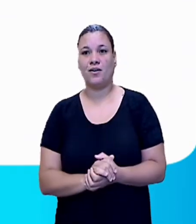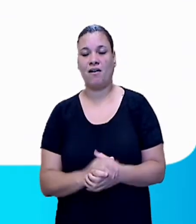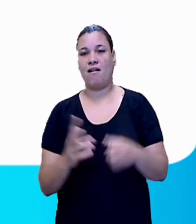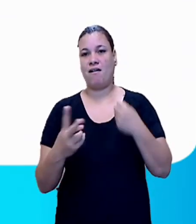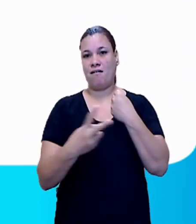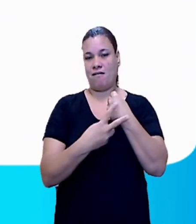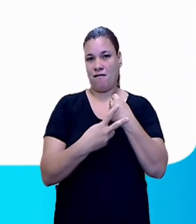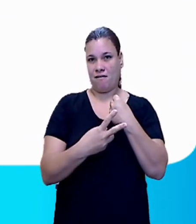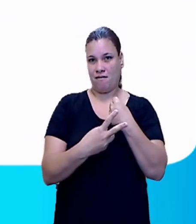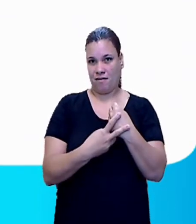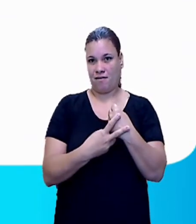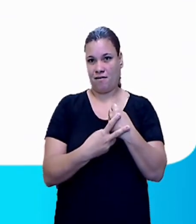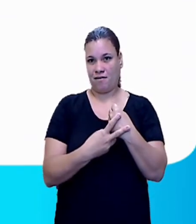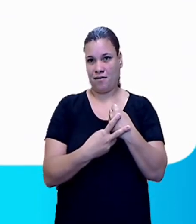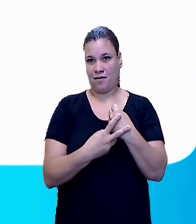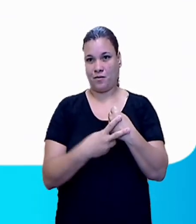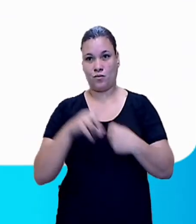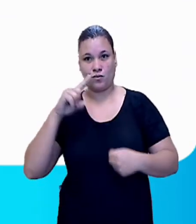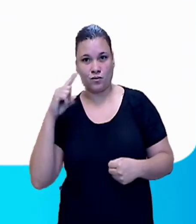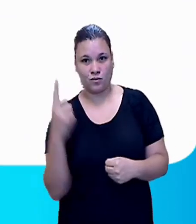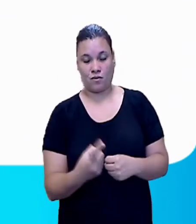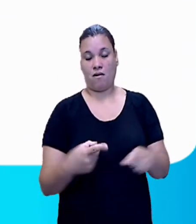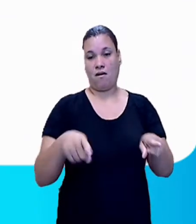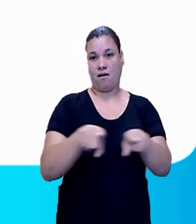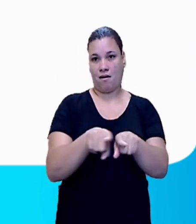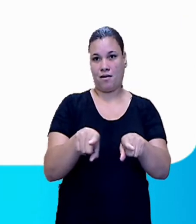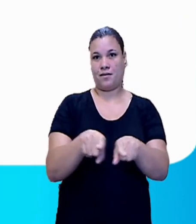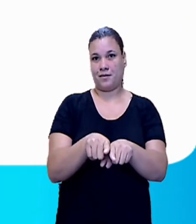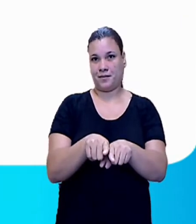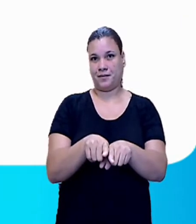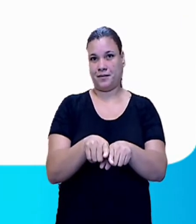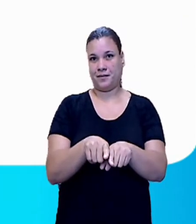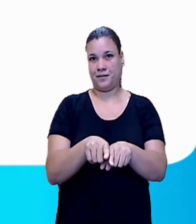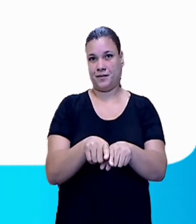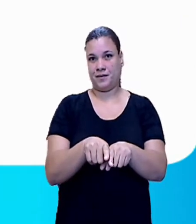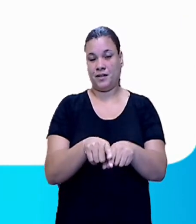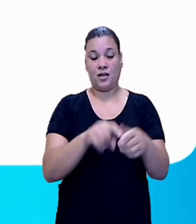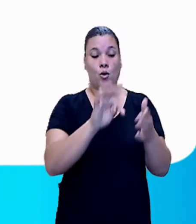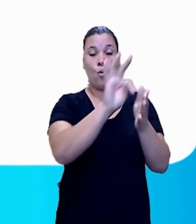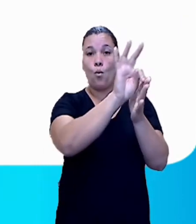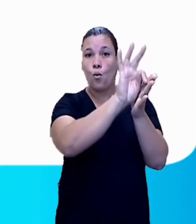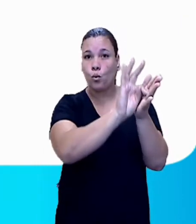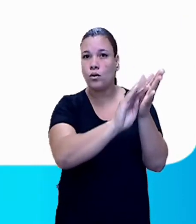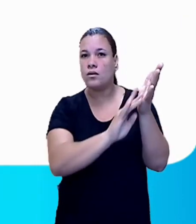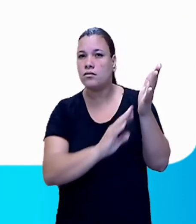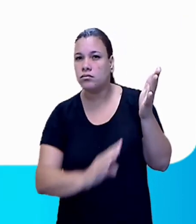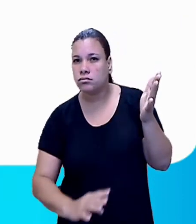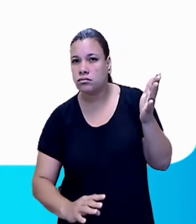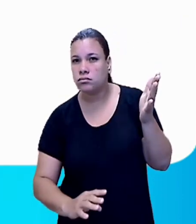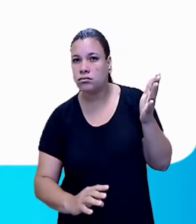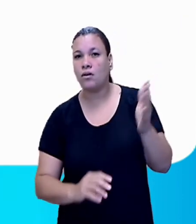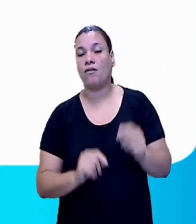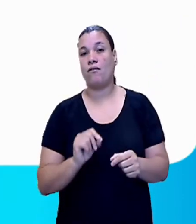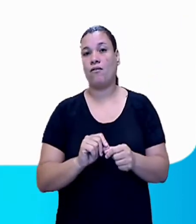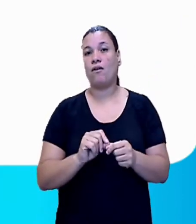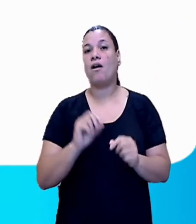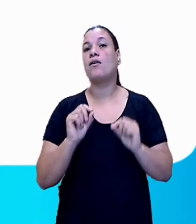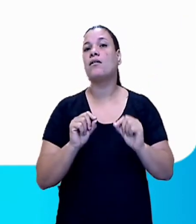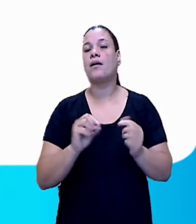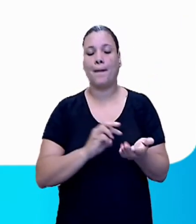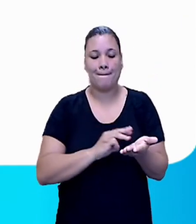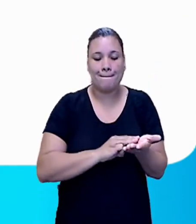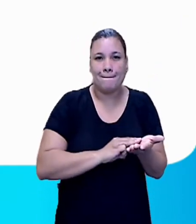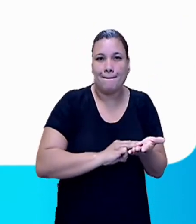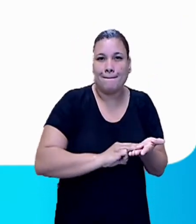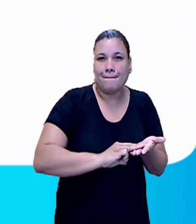É nesta parte que desenvolve a mensagem propriamente dita. Tem a identificação do produto,